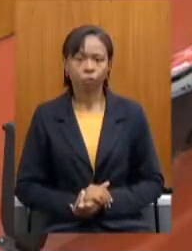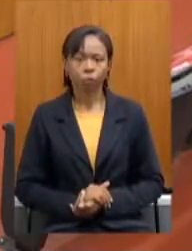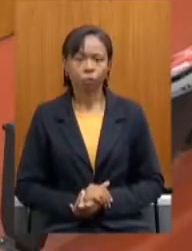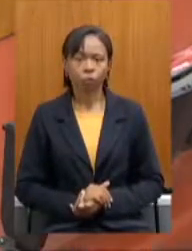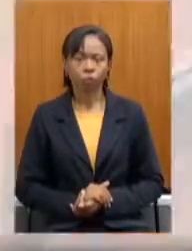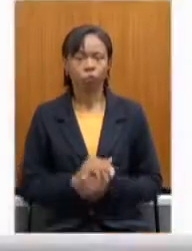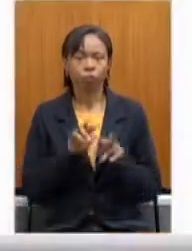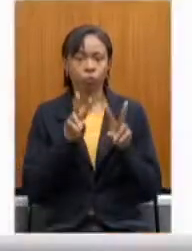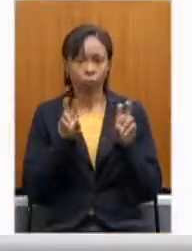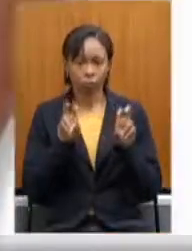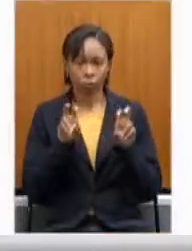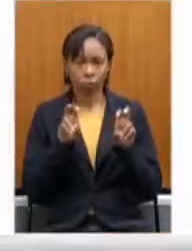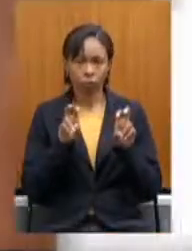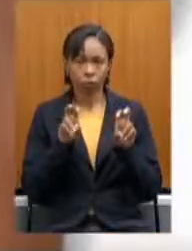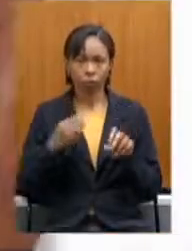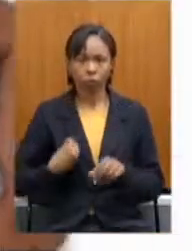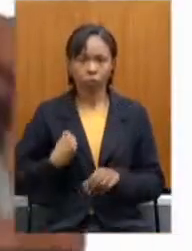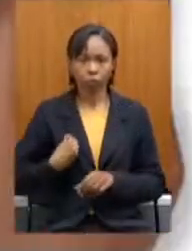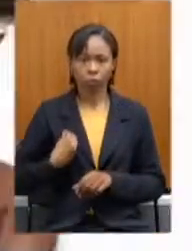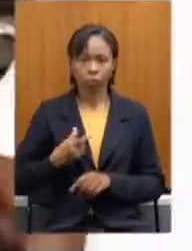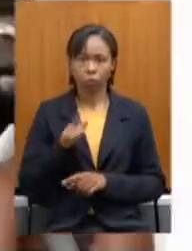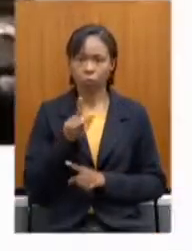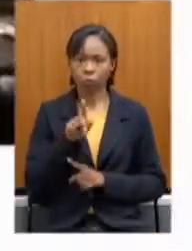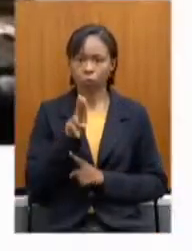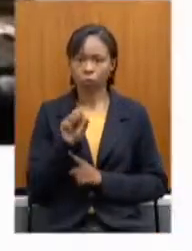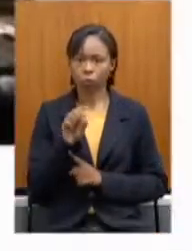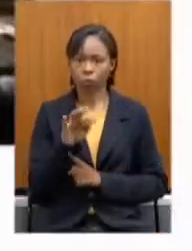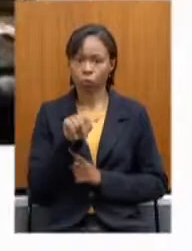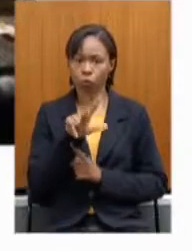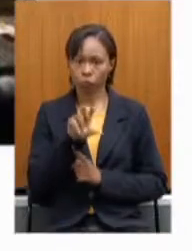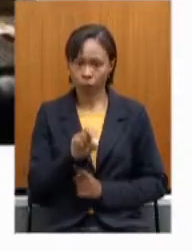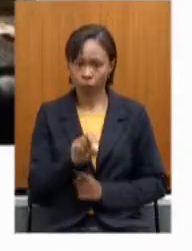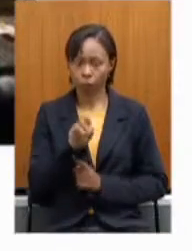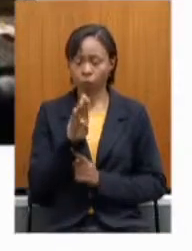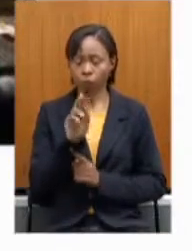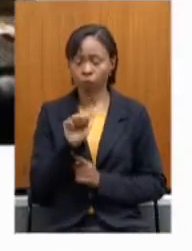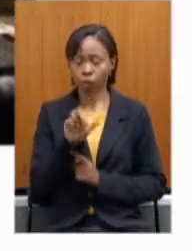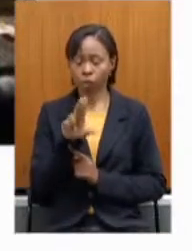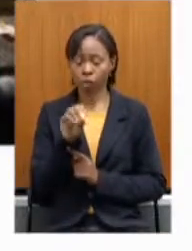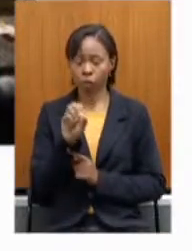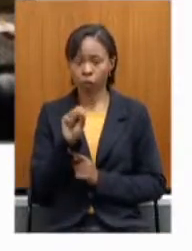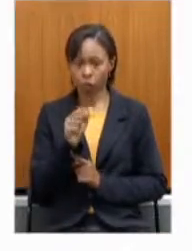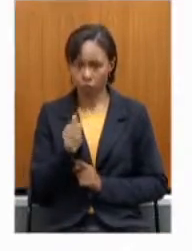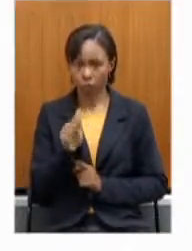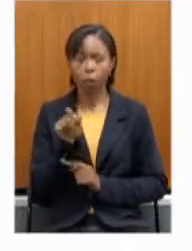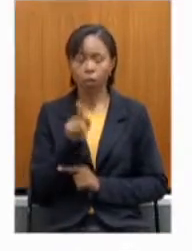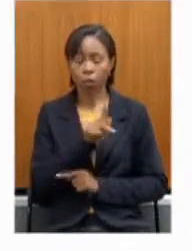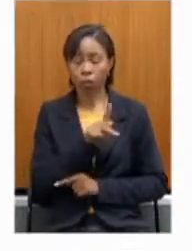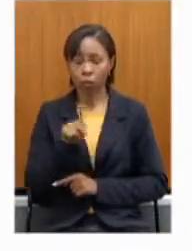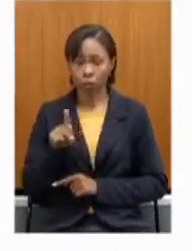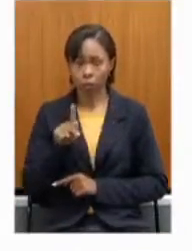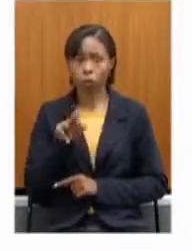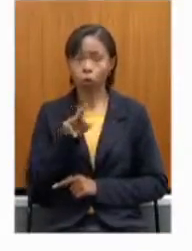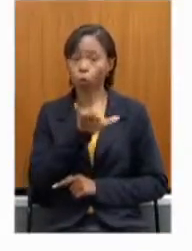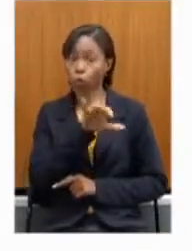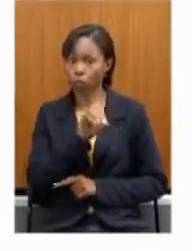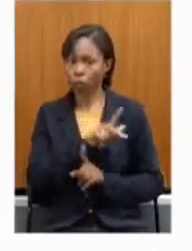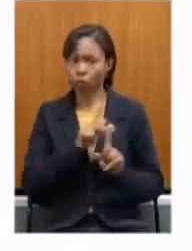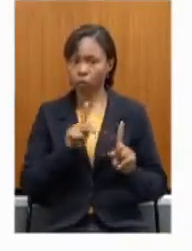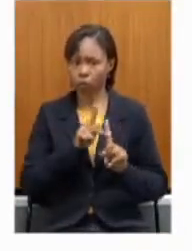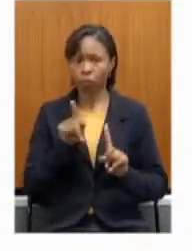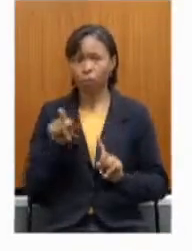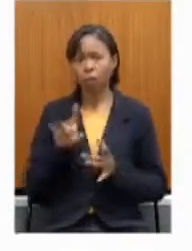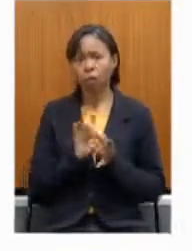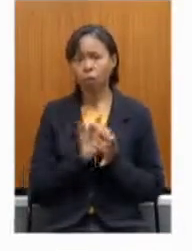Sobre a participação Do senhor Gustavo Barbosa Aqui no Rio de Janeiro O que ele fez Enquanto presidente Do Rio Previdência Foi que ele Permitiu